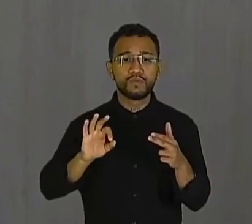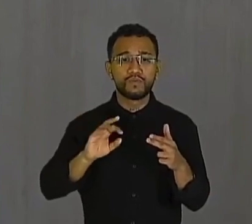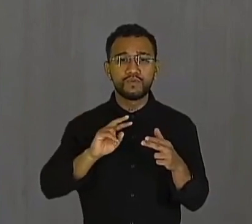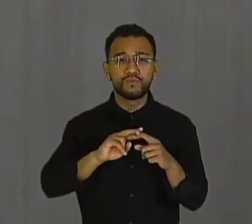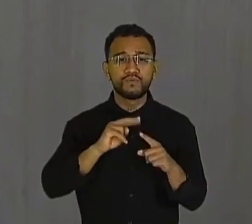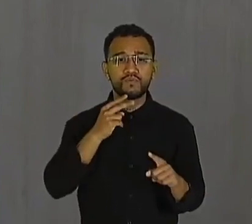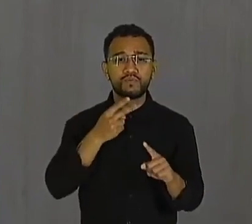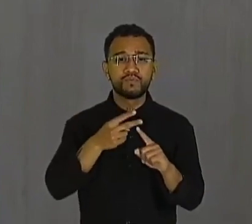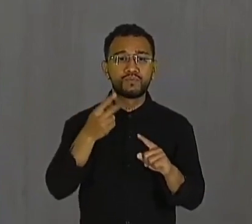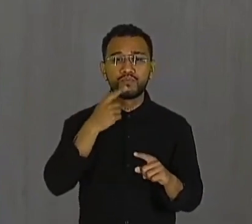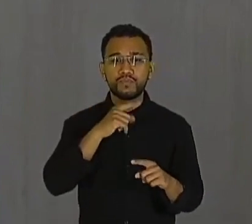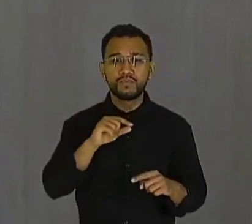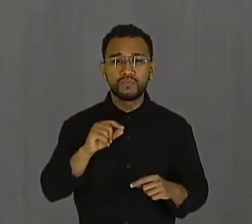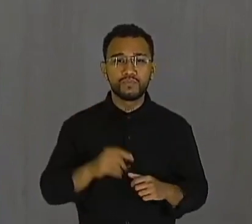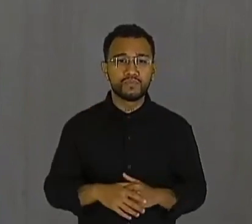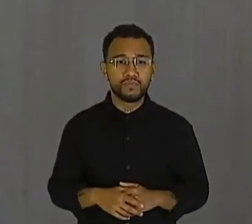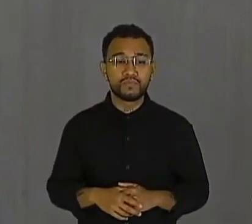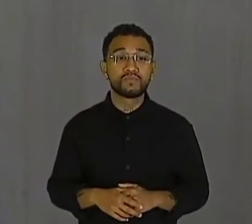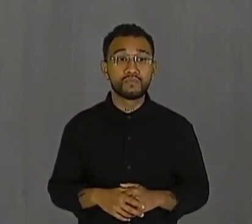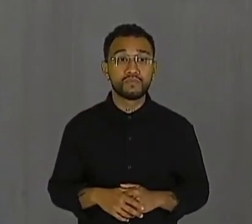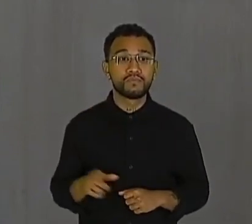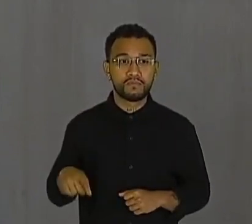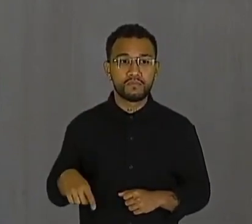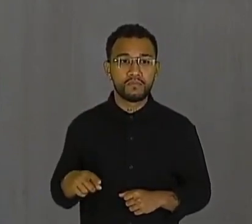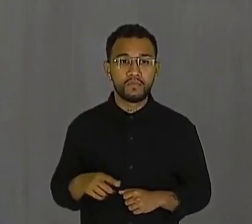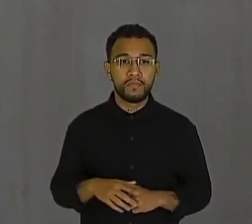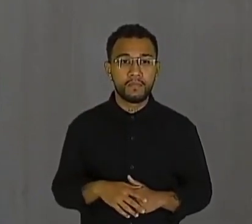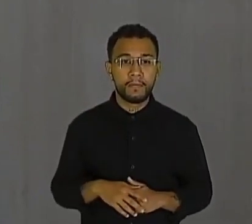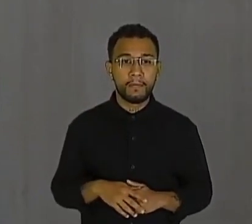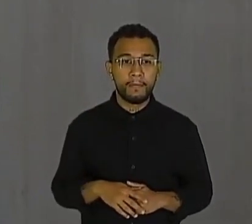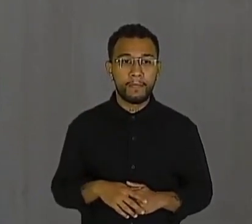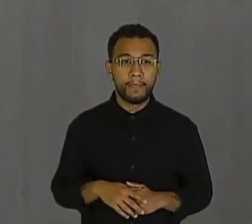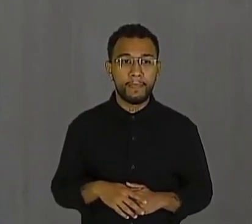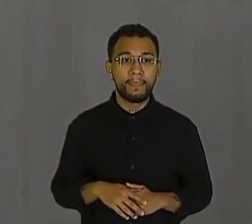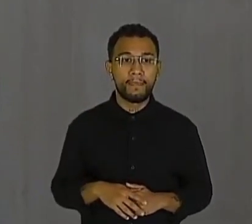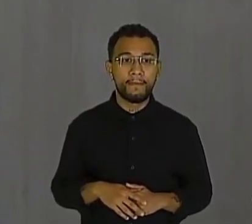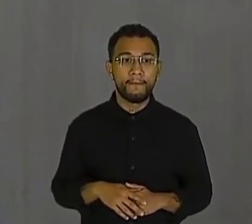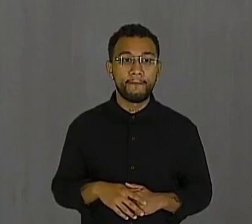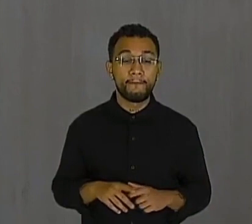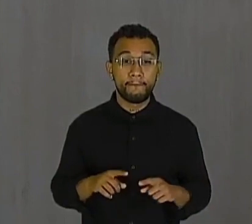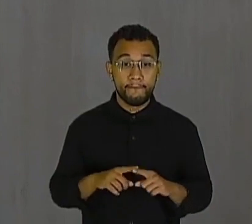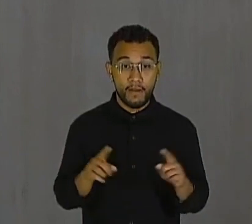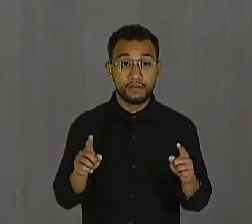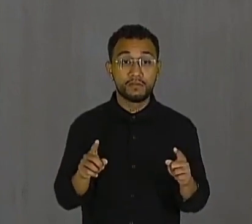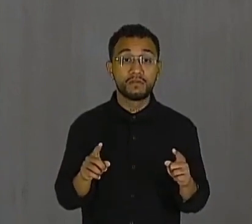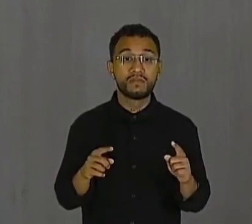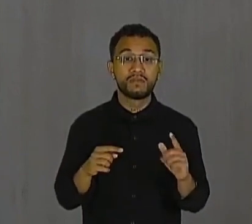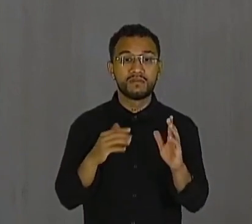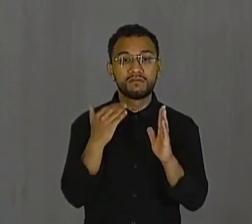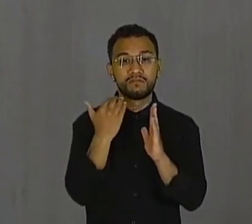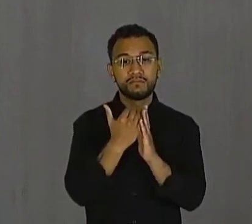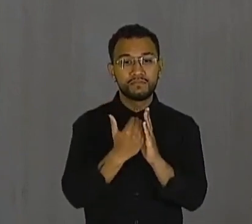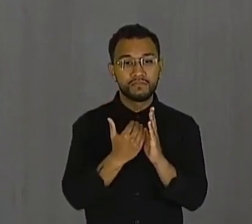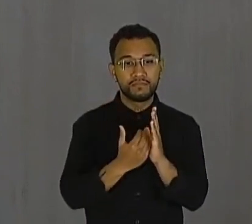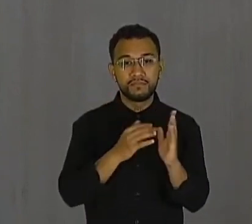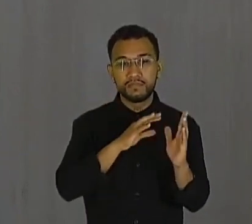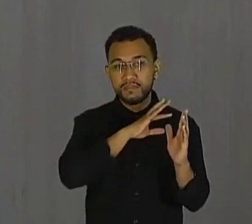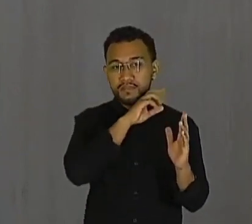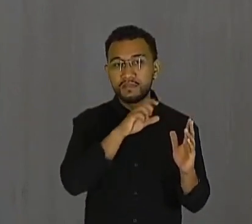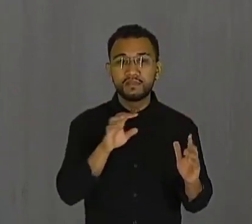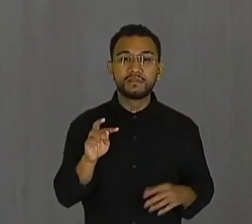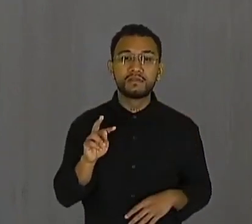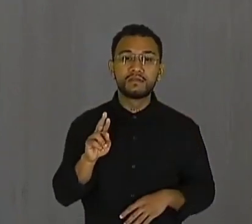Me digam. A inflação não deu 11%, mas a carga tributária do Estado do Ceará foi para